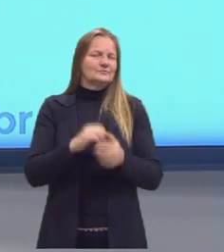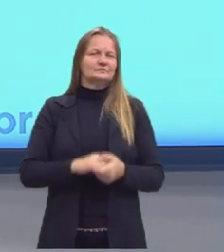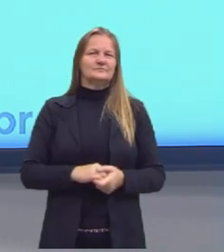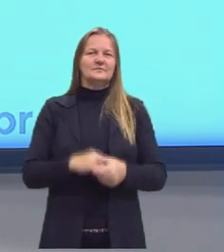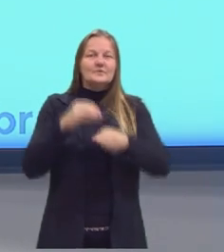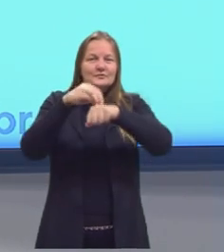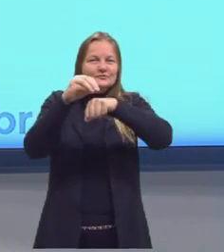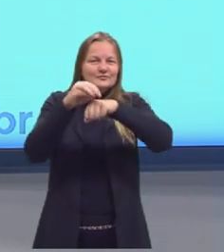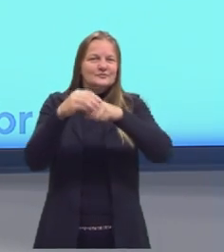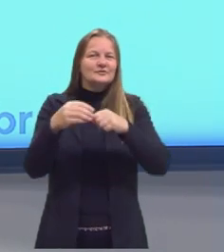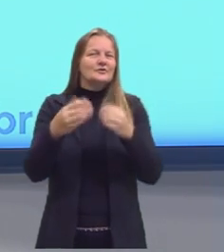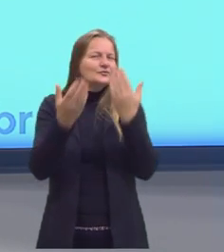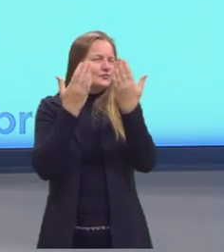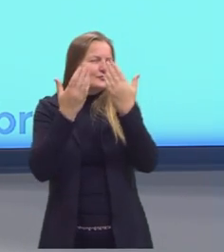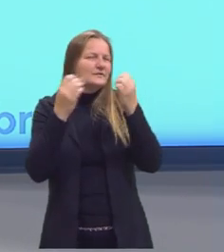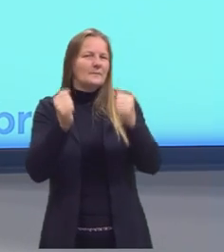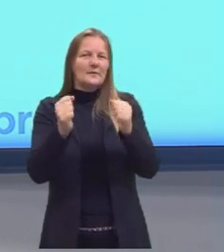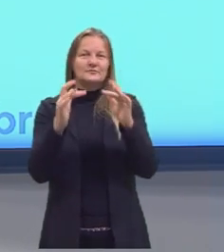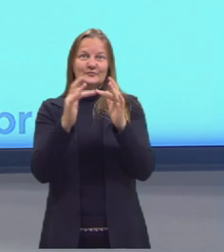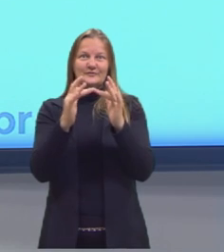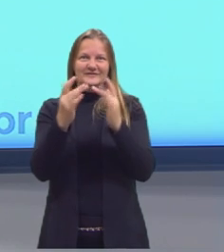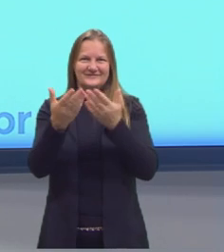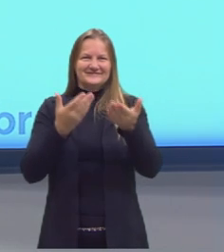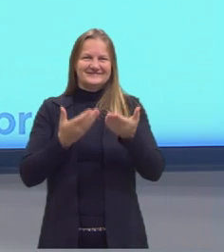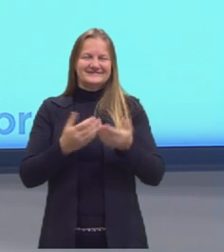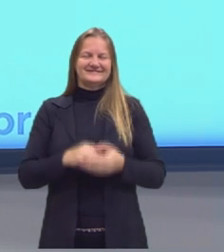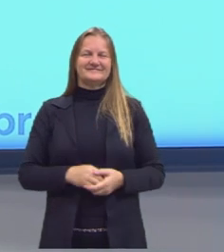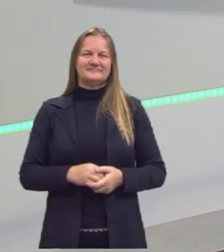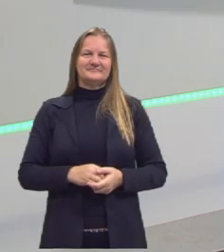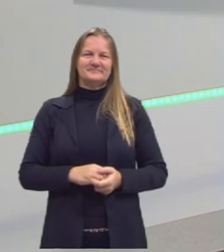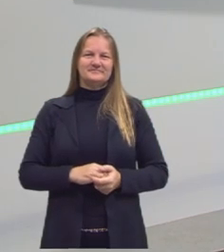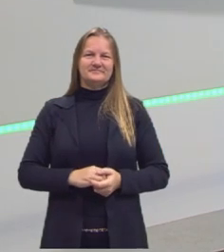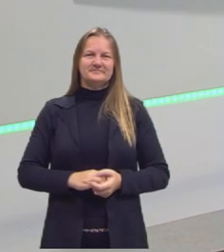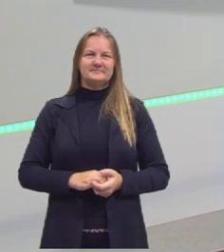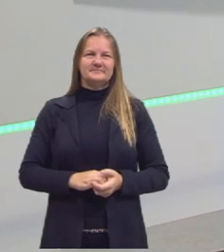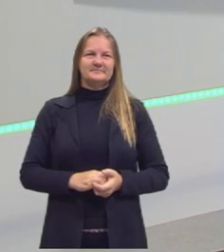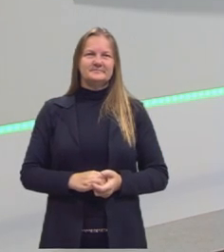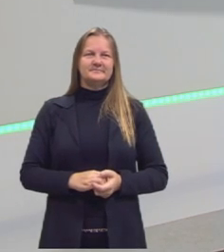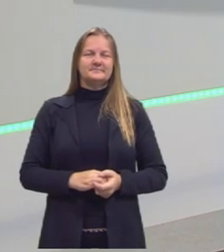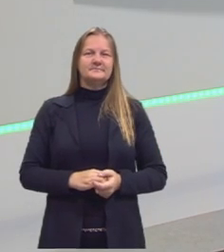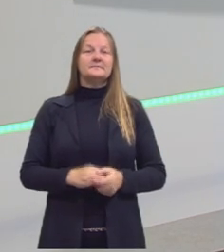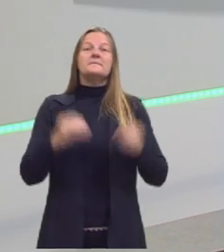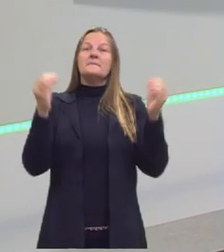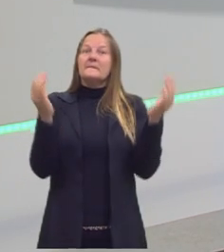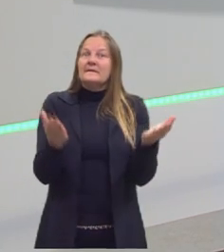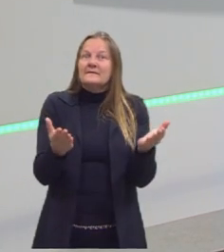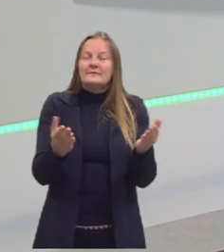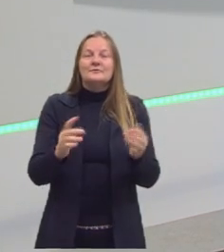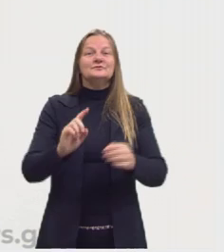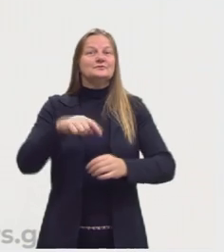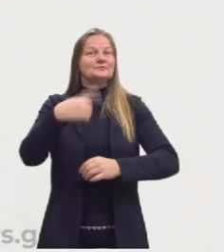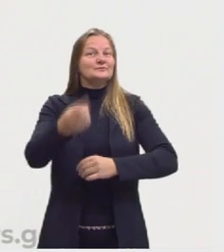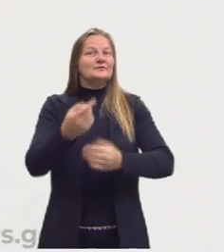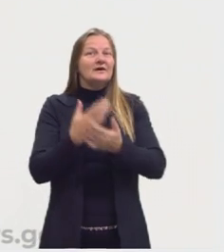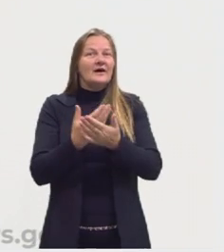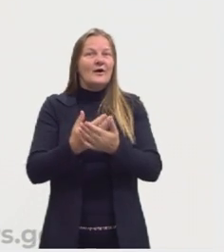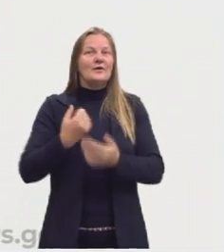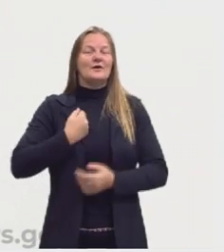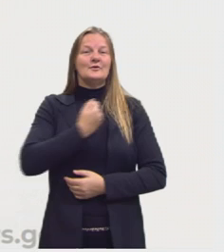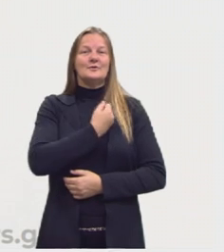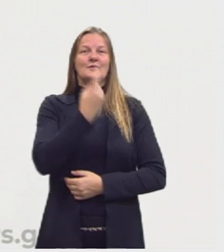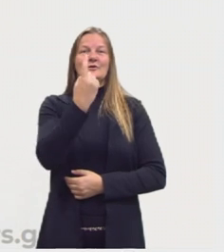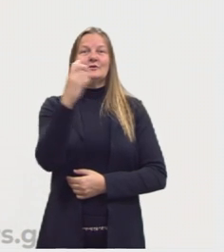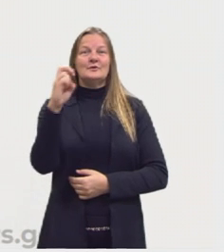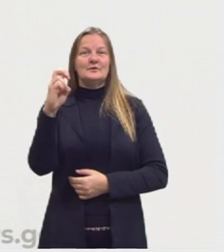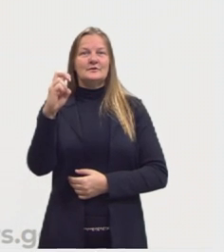sugestão, tirar alguma dúvida, podem ficar à vontade então. Hoje nós vamos para a nossa aula de número 15